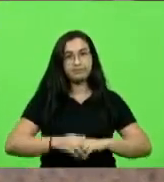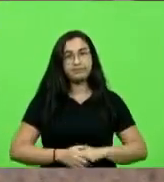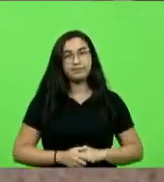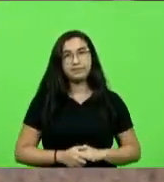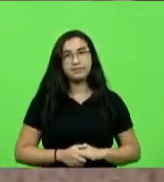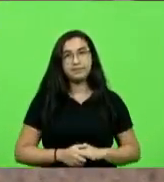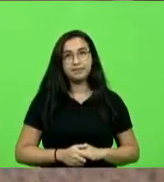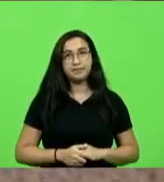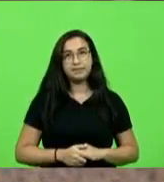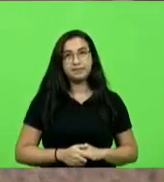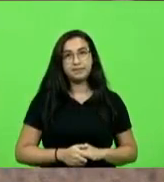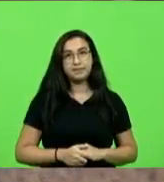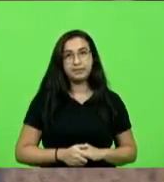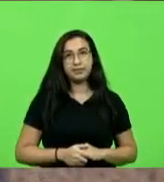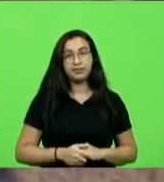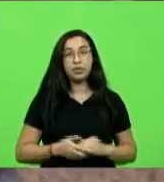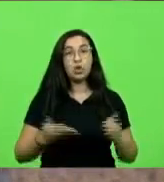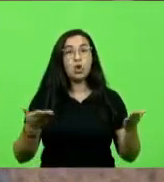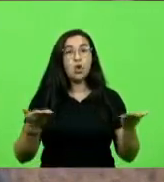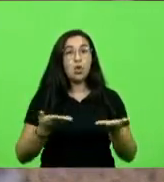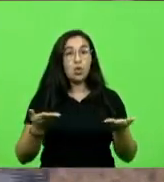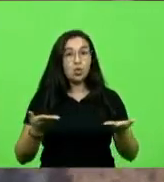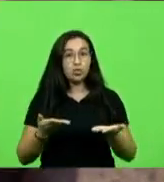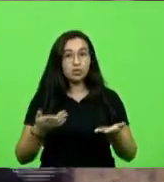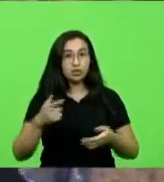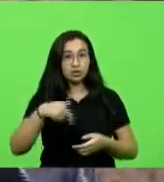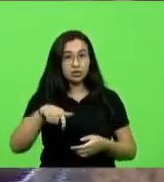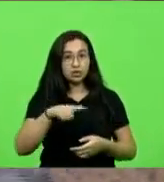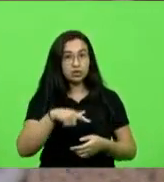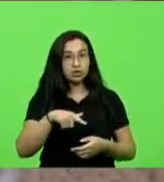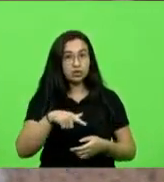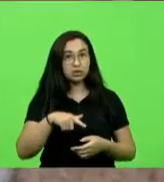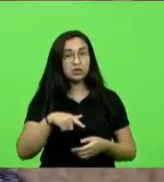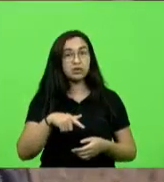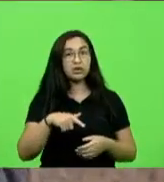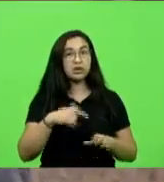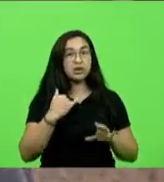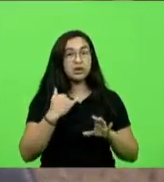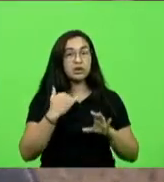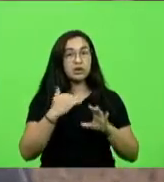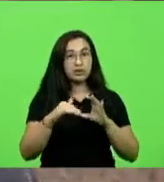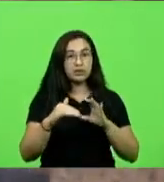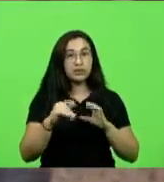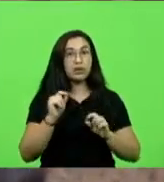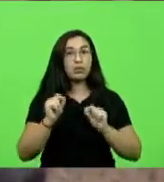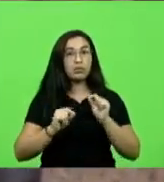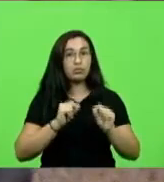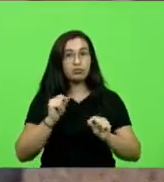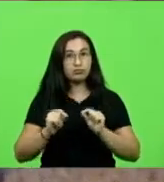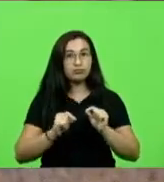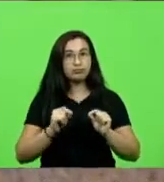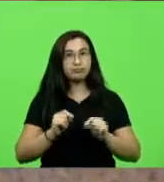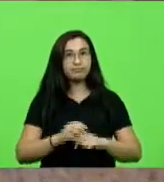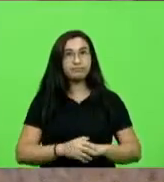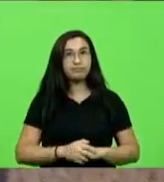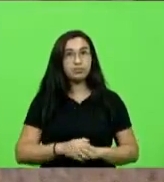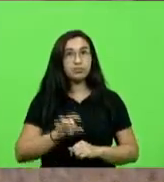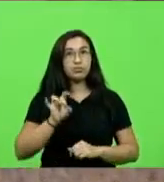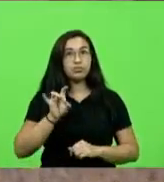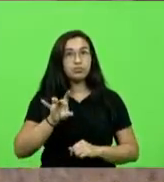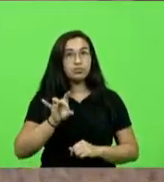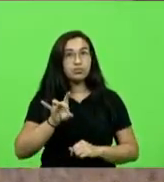O que nós estamos deliberando hoje, ou que vamos deliberar hoje aqui, é somente